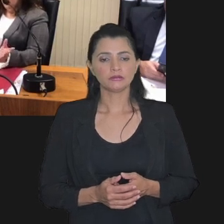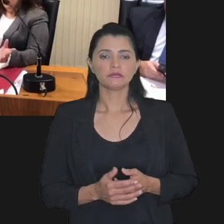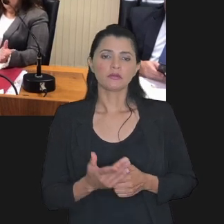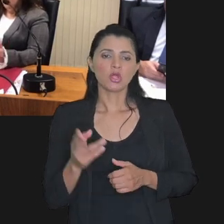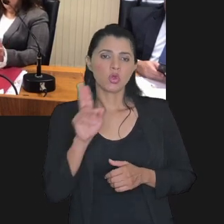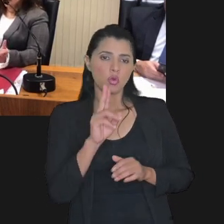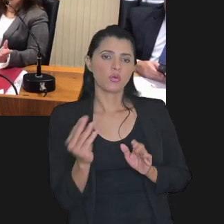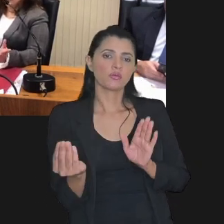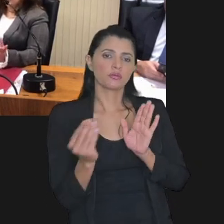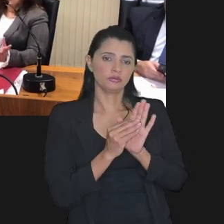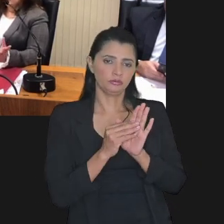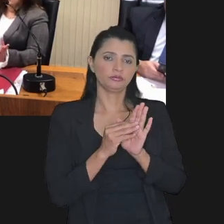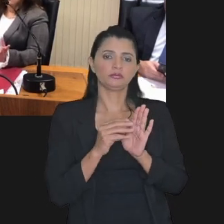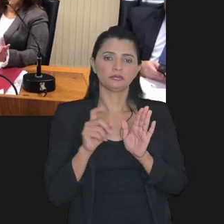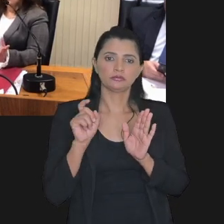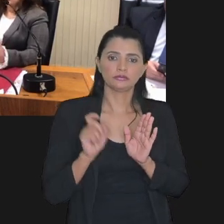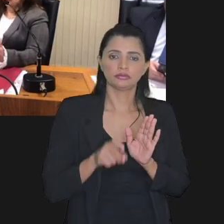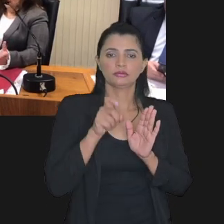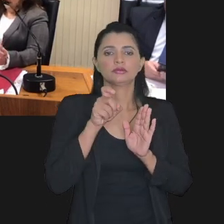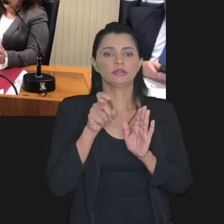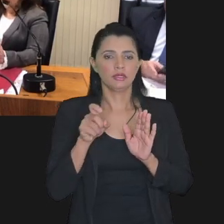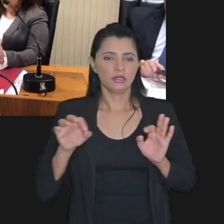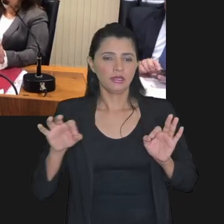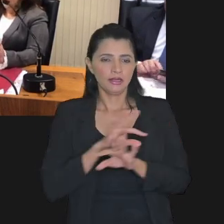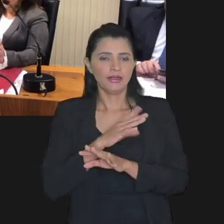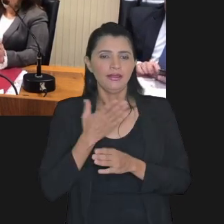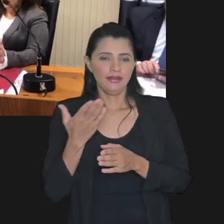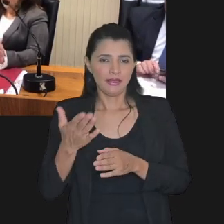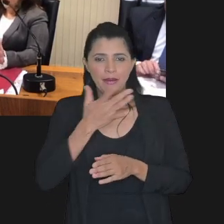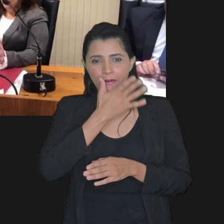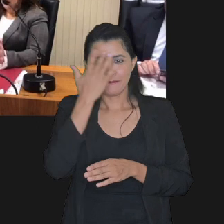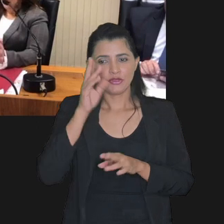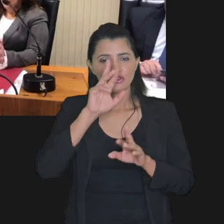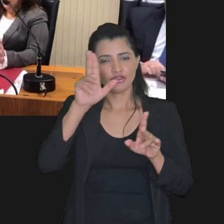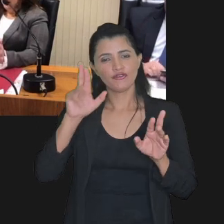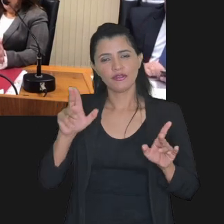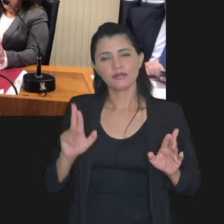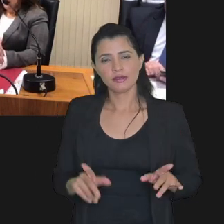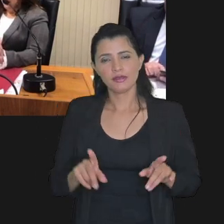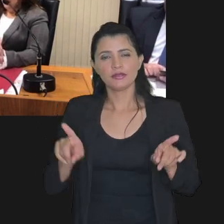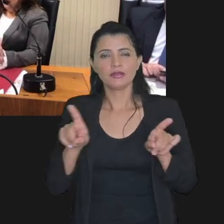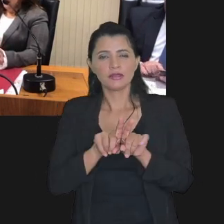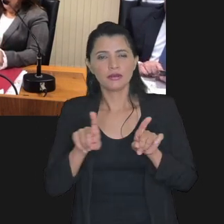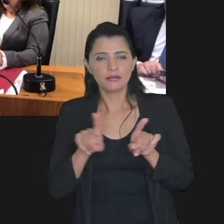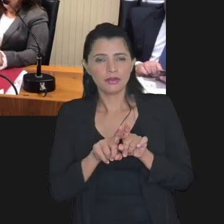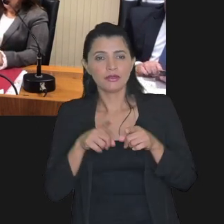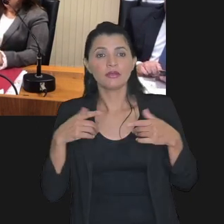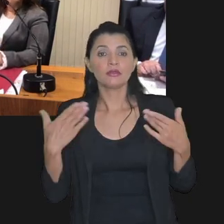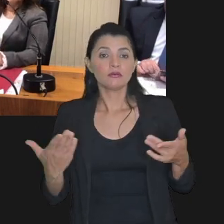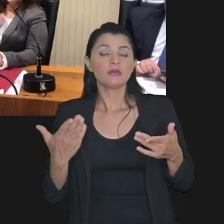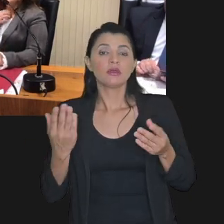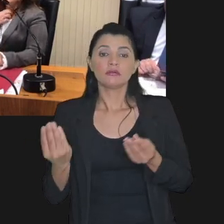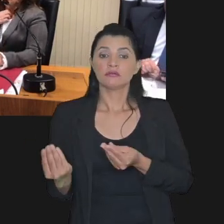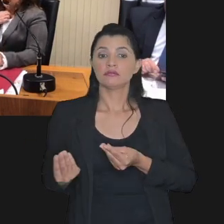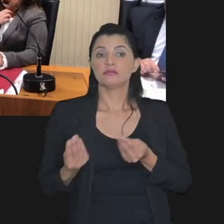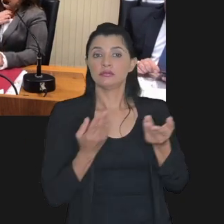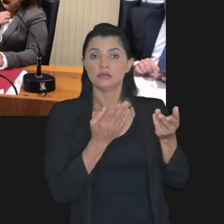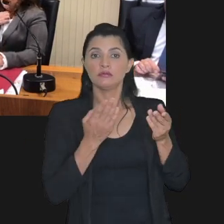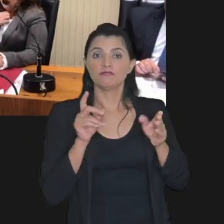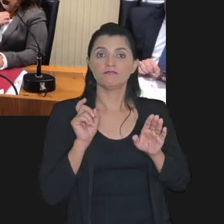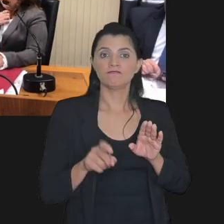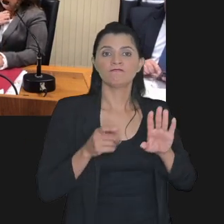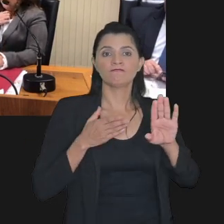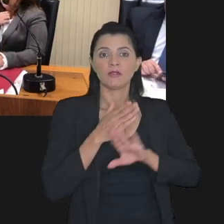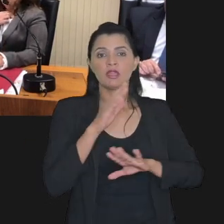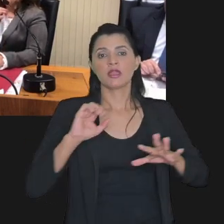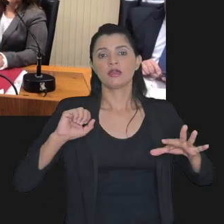aplicando aqui a questão das pessoas diferenciadas e vai submeter e oferecimento de